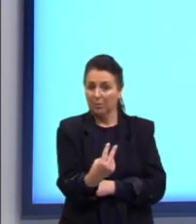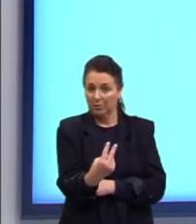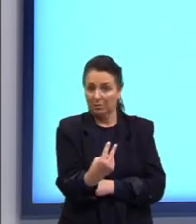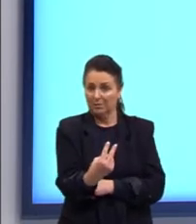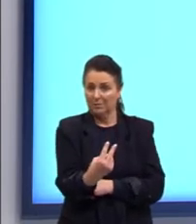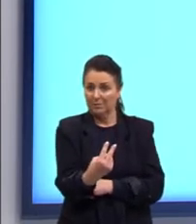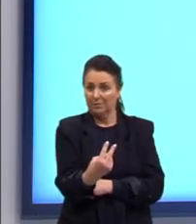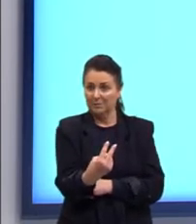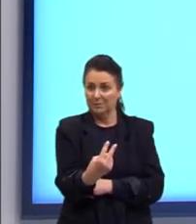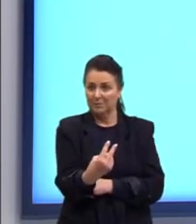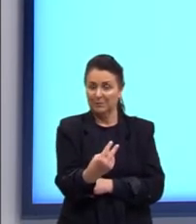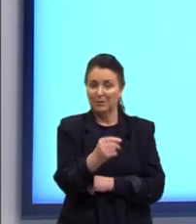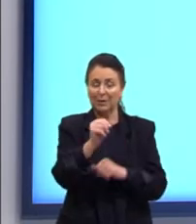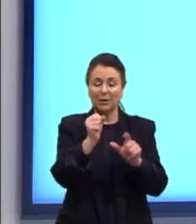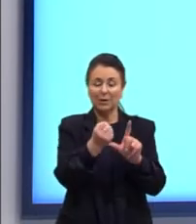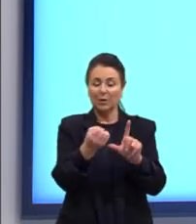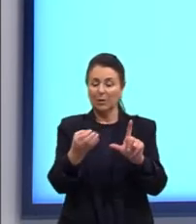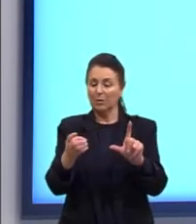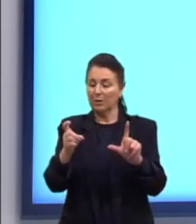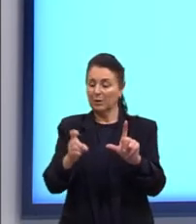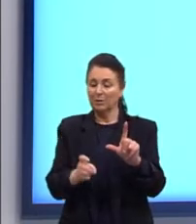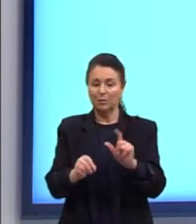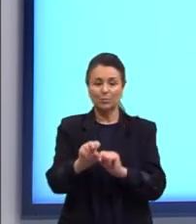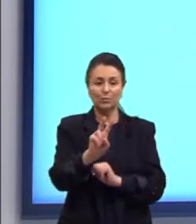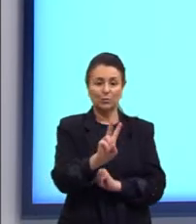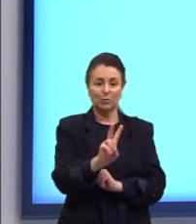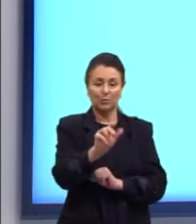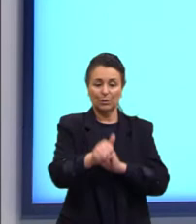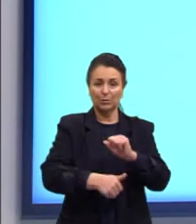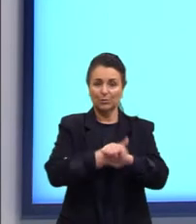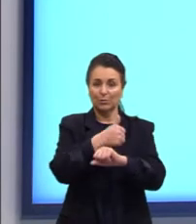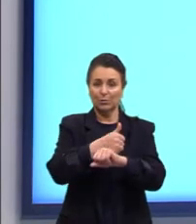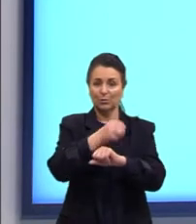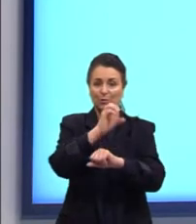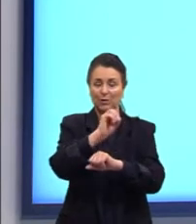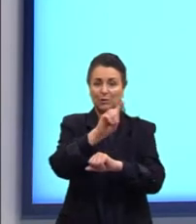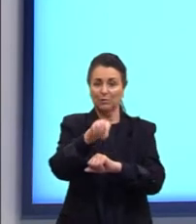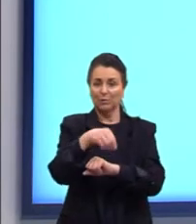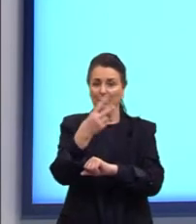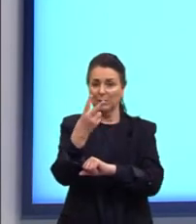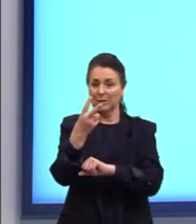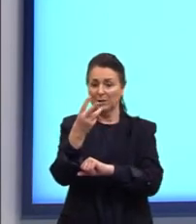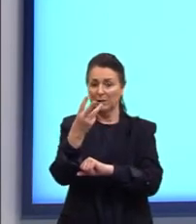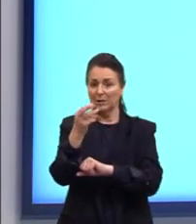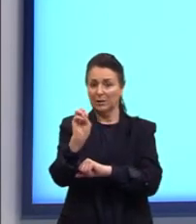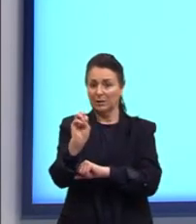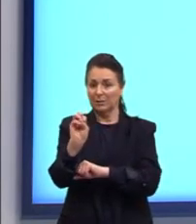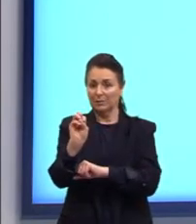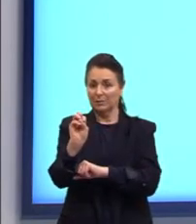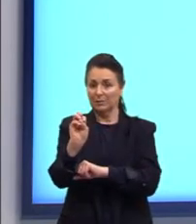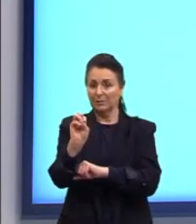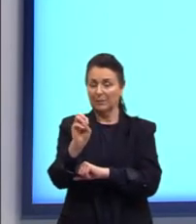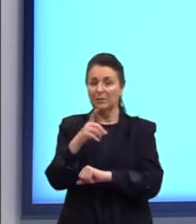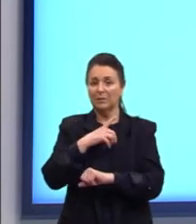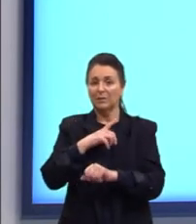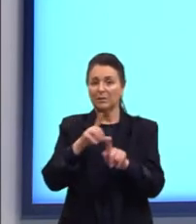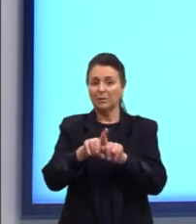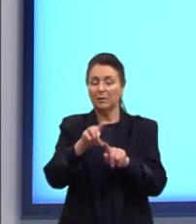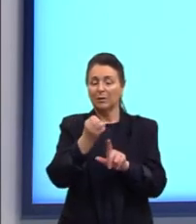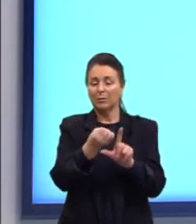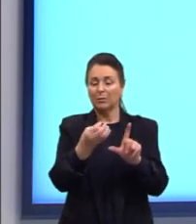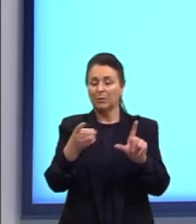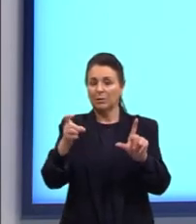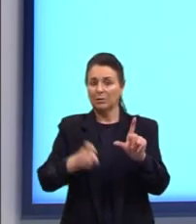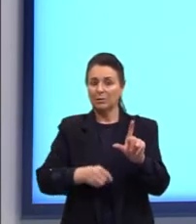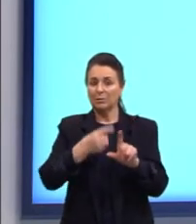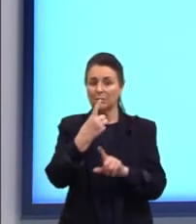então, aqui, logaritmo de 2, substituímos por 0,30. E nós temos também o logaritmo de